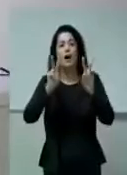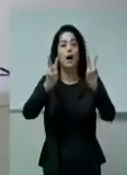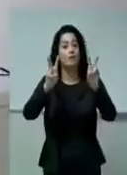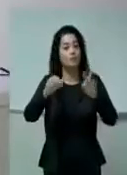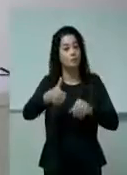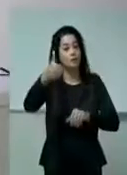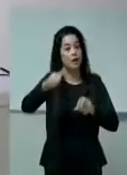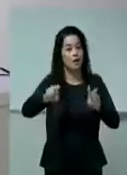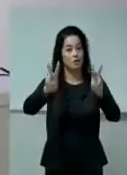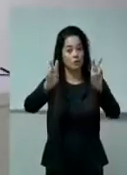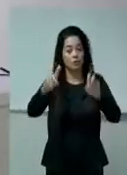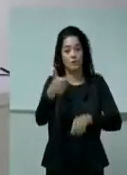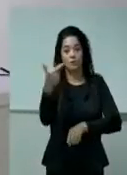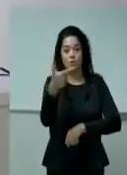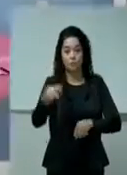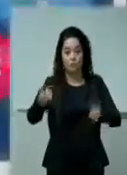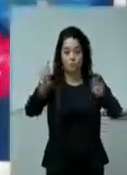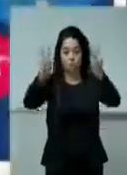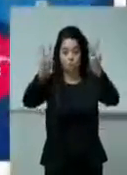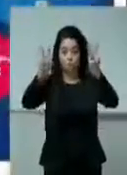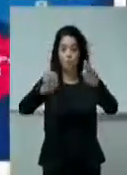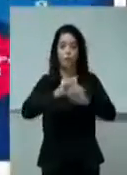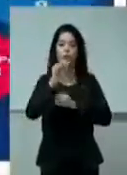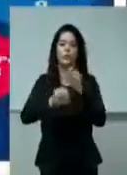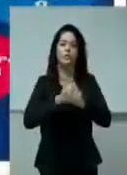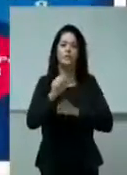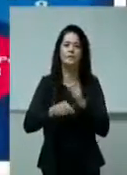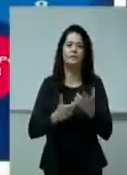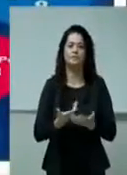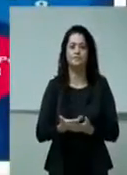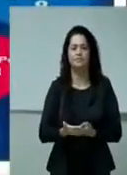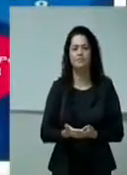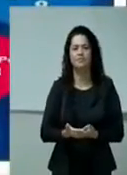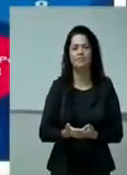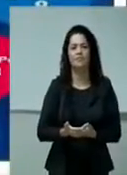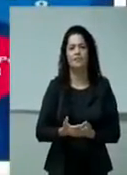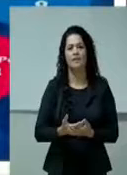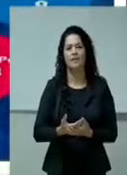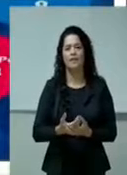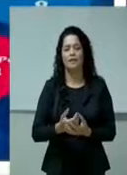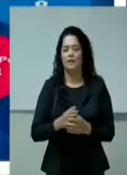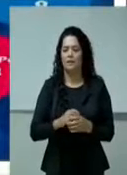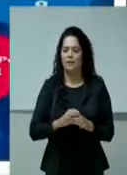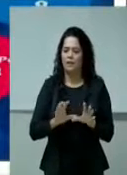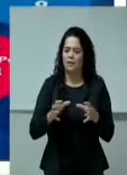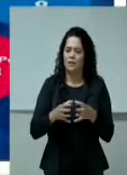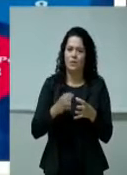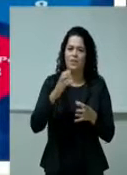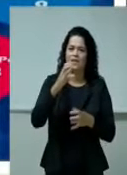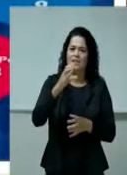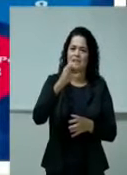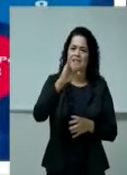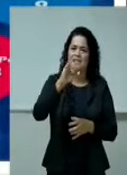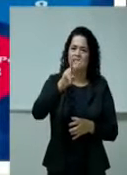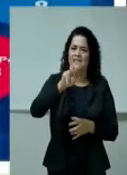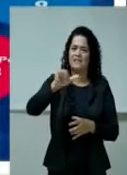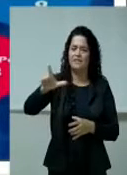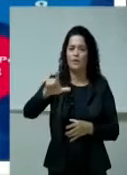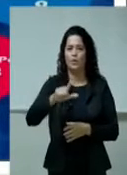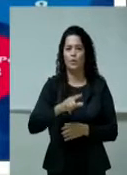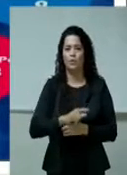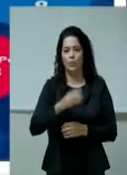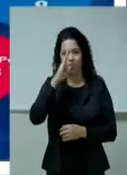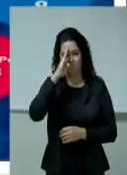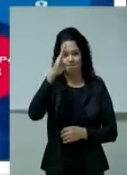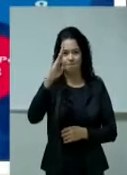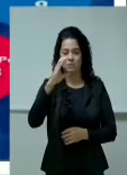O Roninho até abordou sobre a Guarda Civil. Eu peguei um relatório da Guarda Civil, peguei na rede social, eu não busquei pessoalmente,